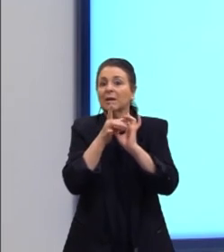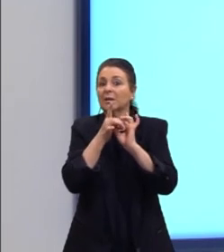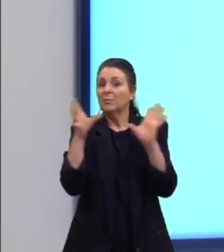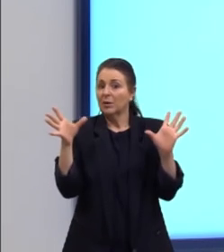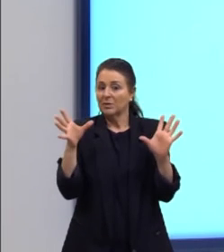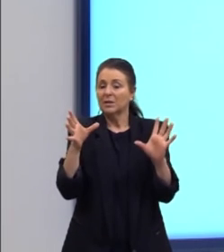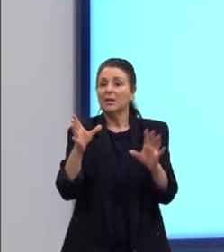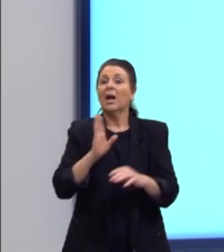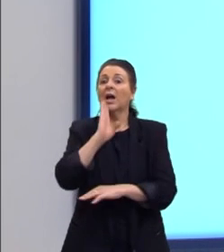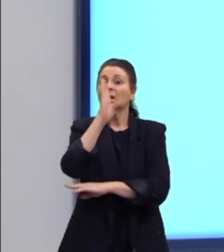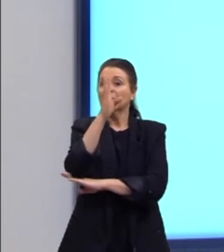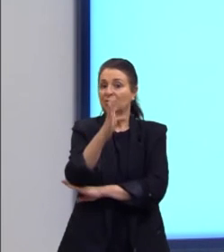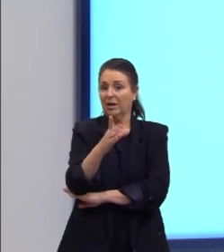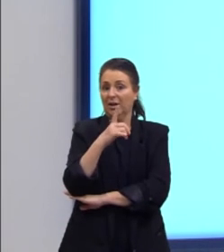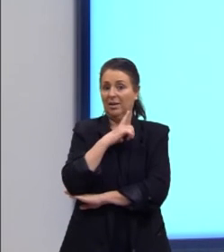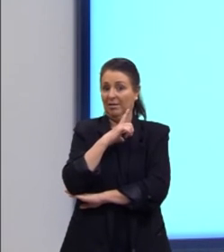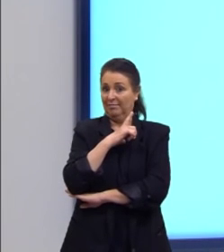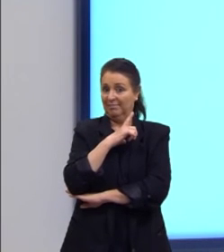já que, ao fim de contas,